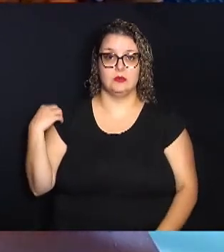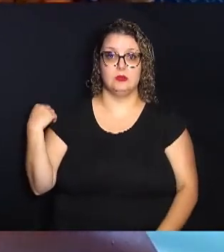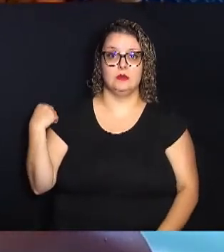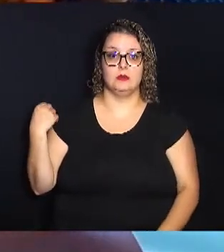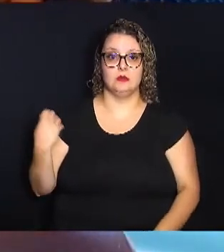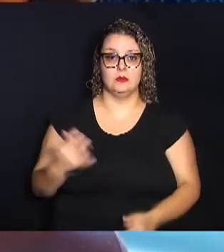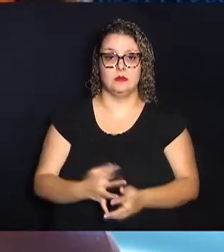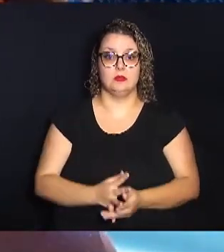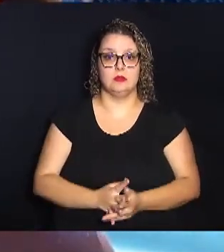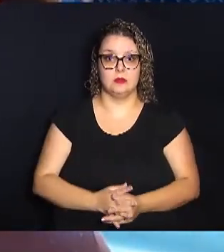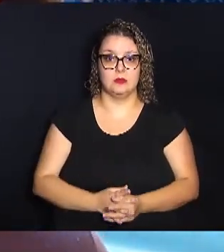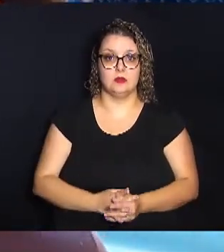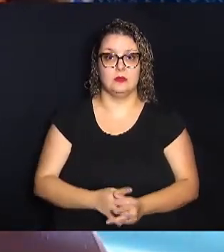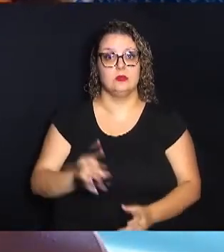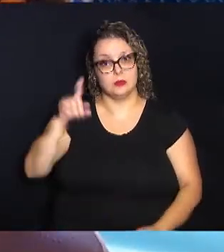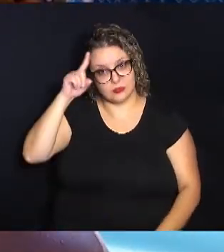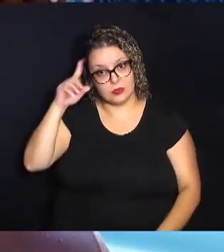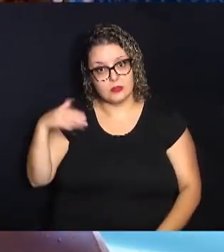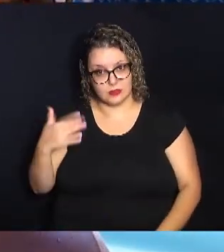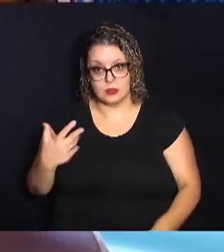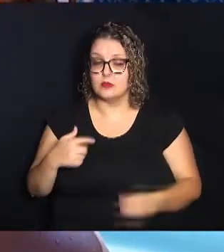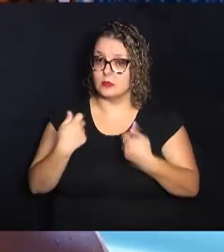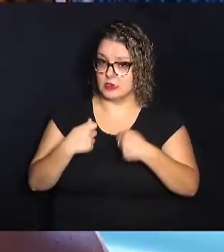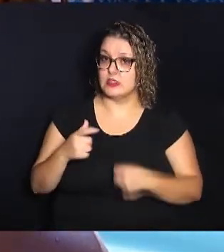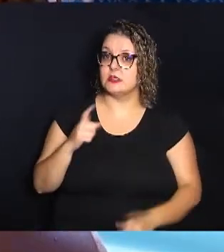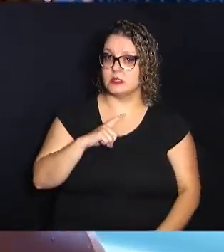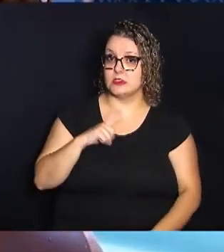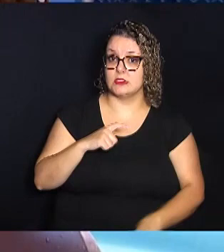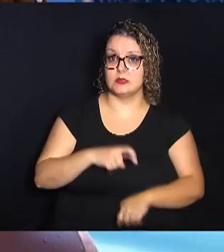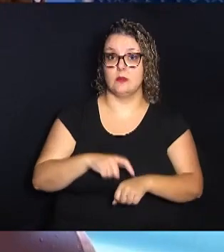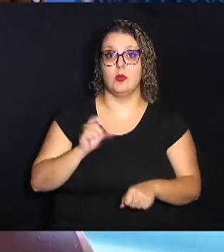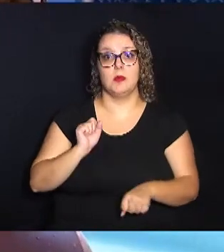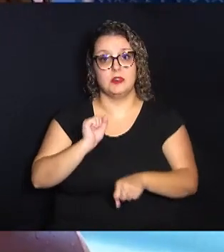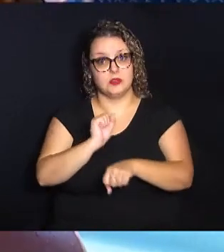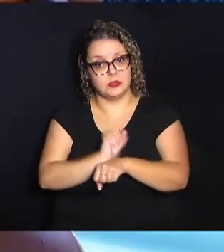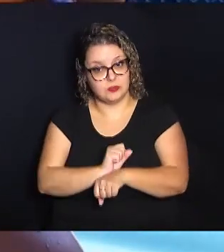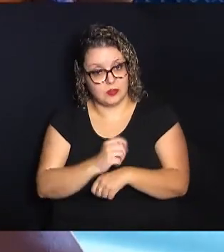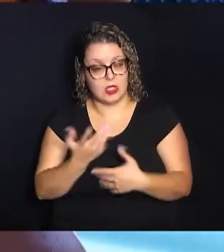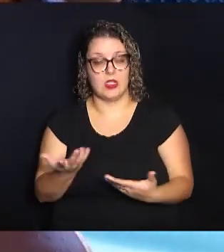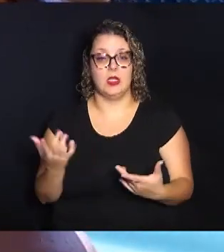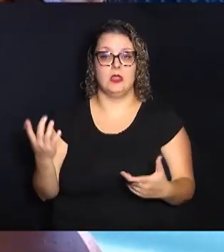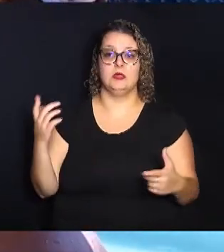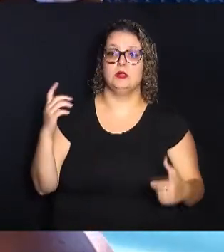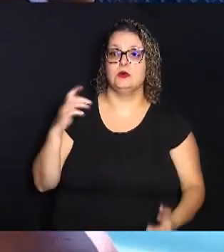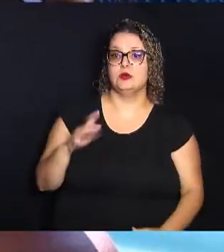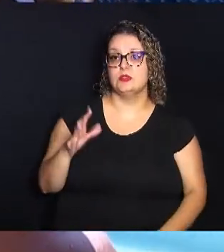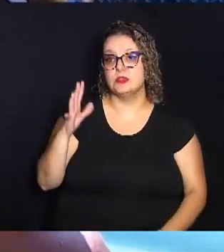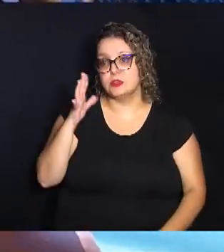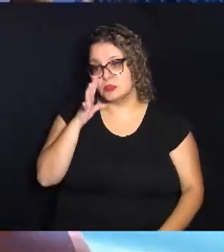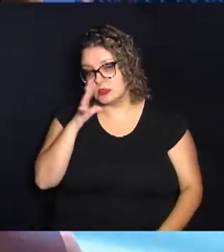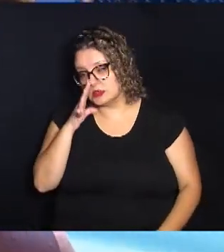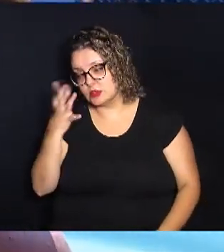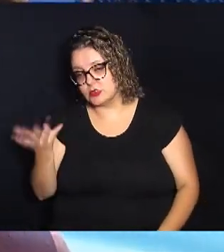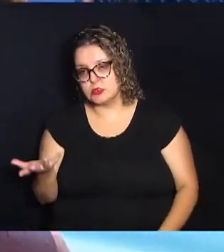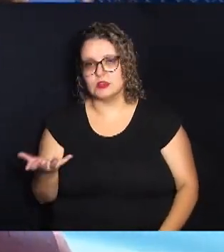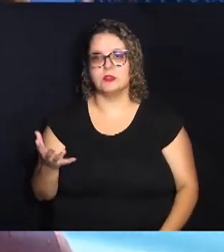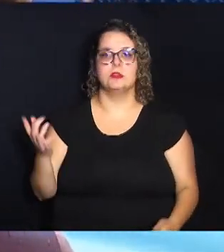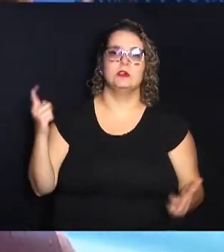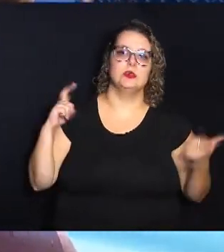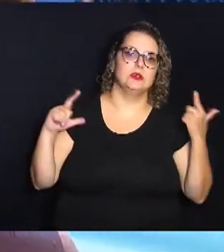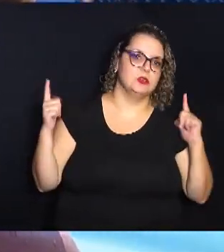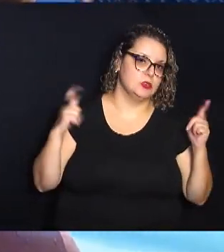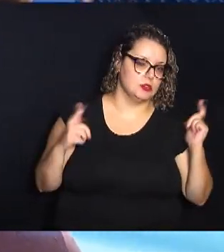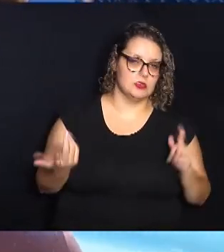Assim, na nossa correria do dia a dia, precisa ter esse momento de descontração e tal. E aqui a gente consegue várias...